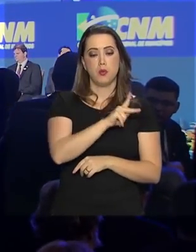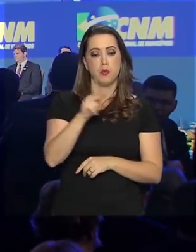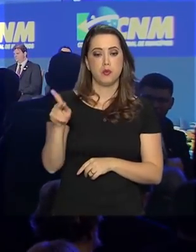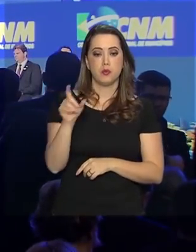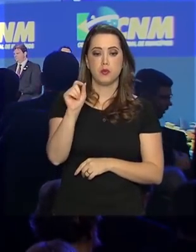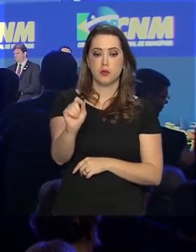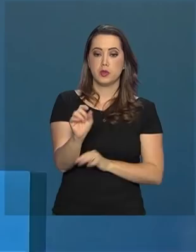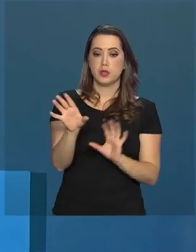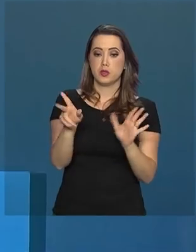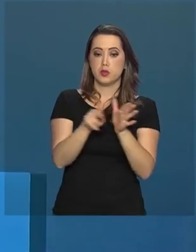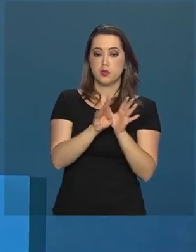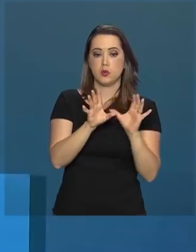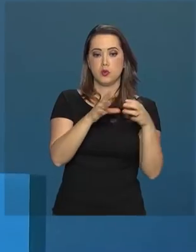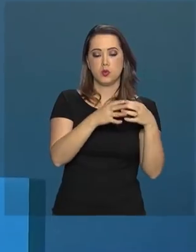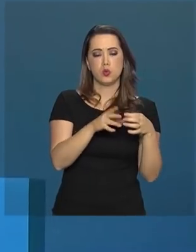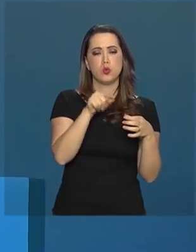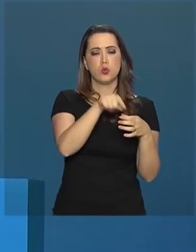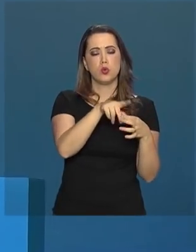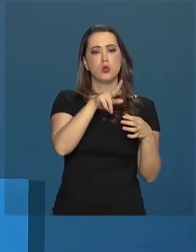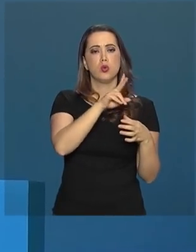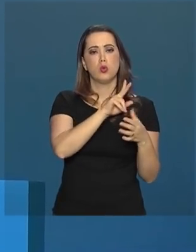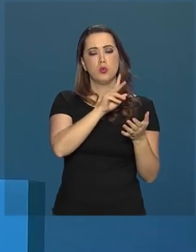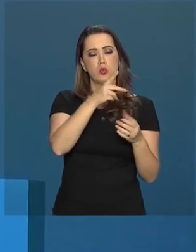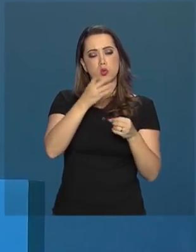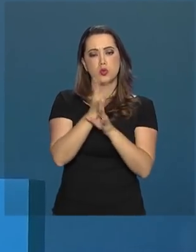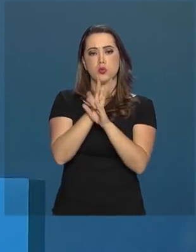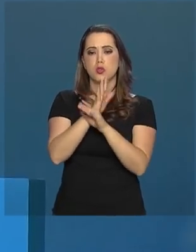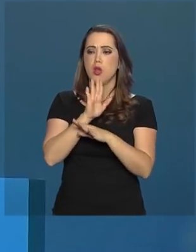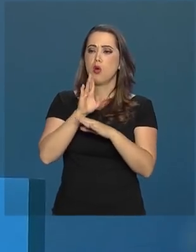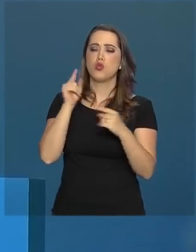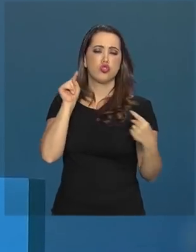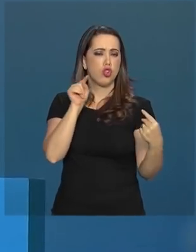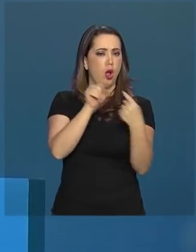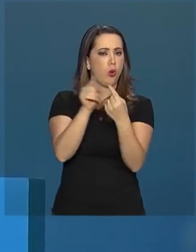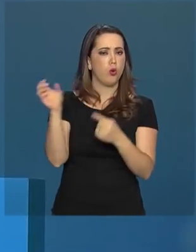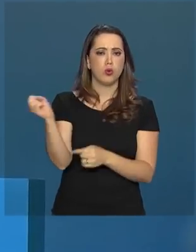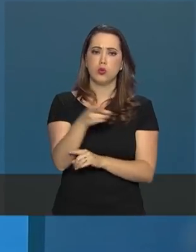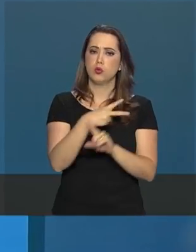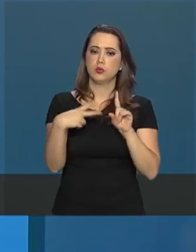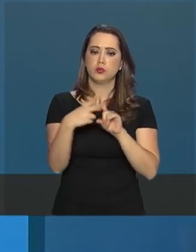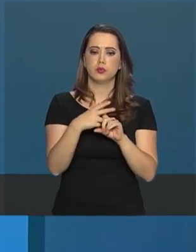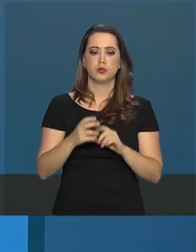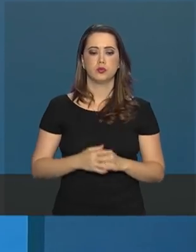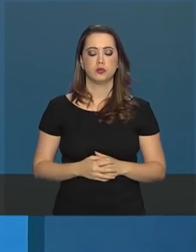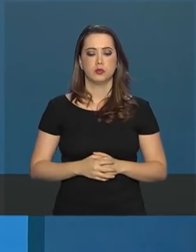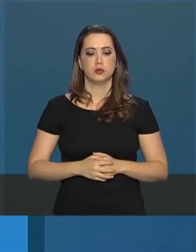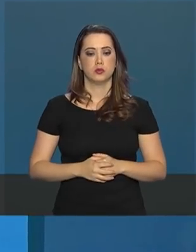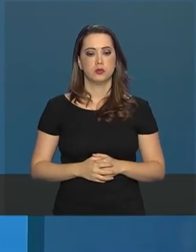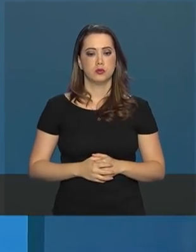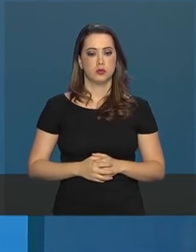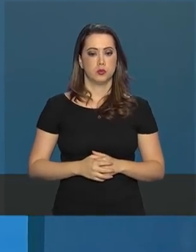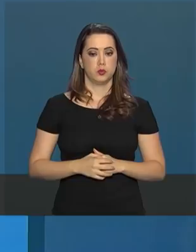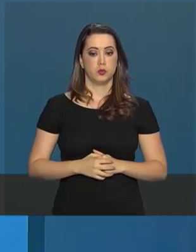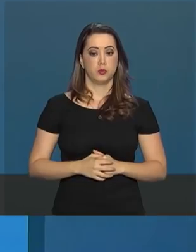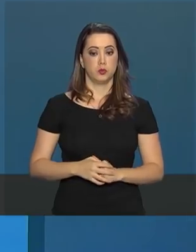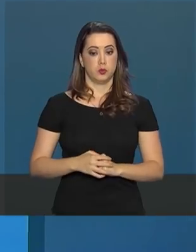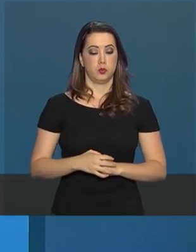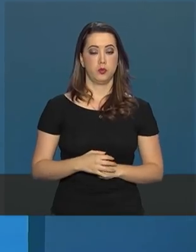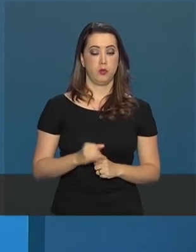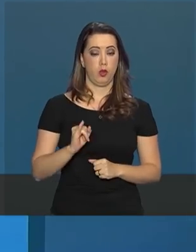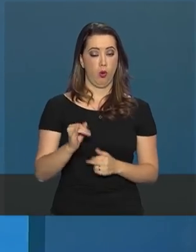Nacional dos Municípios declarou apoio à nova previdência. Se como agentes locais, como os gestores